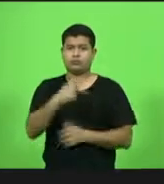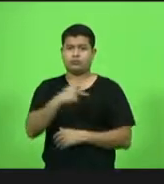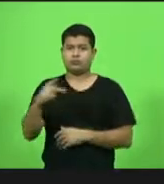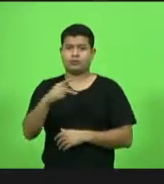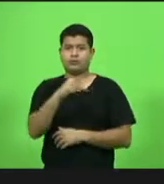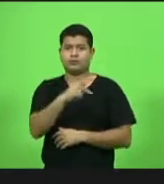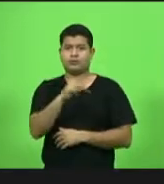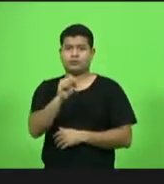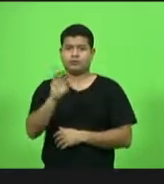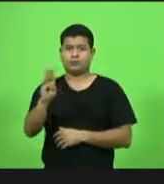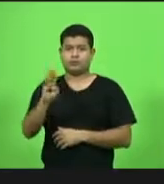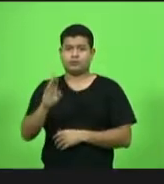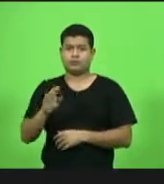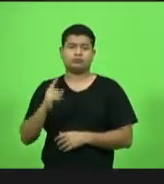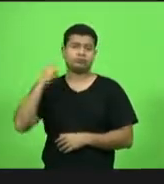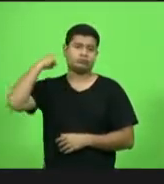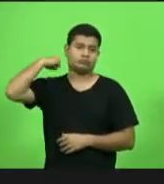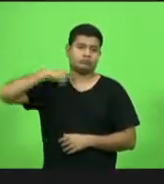Drevich.